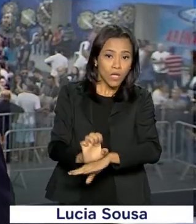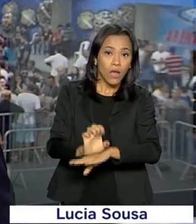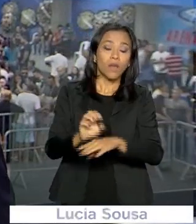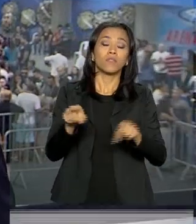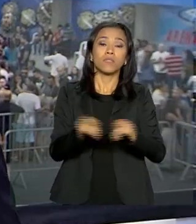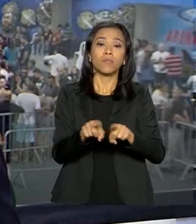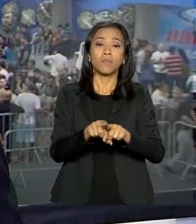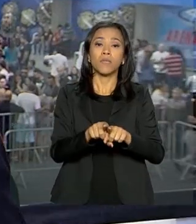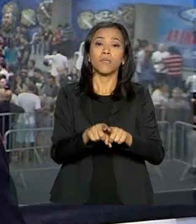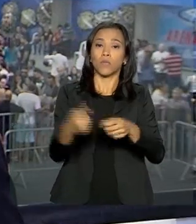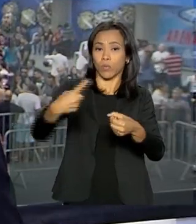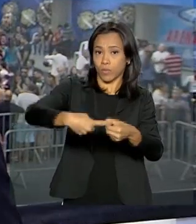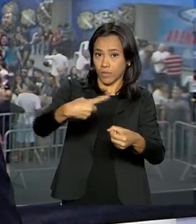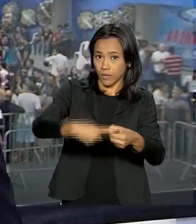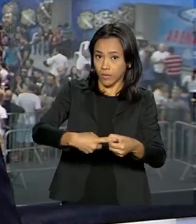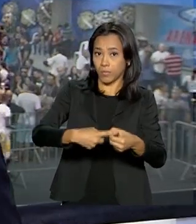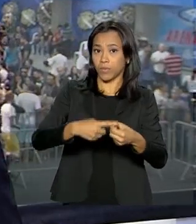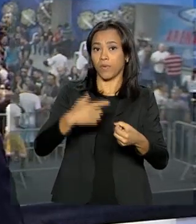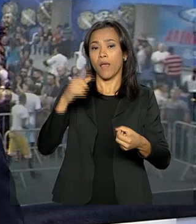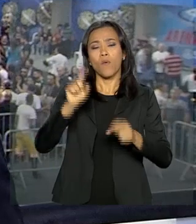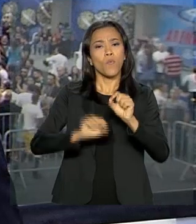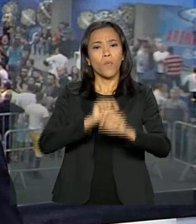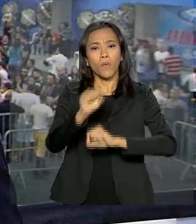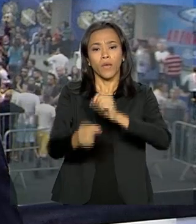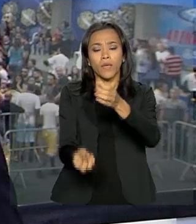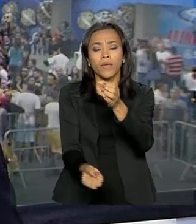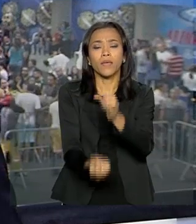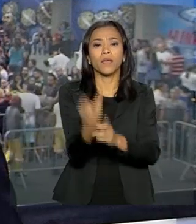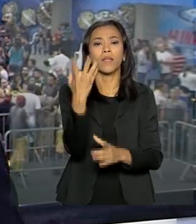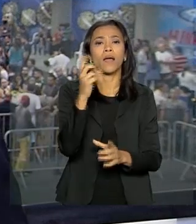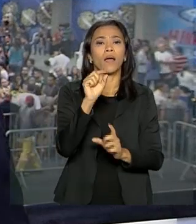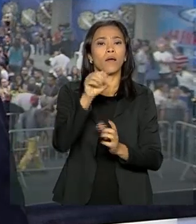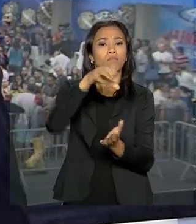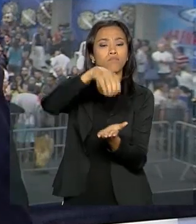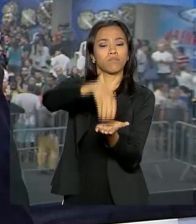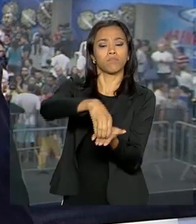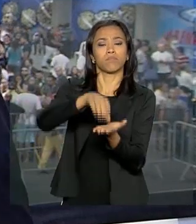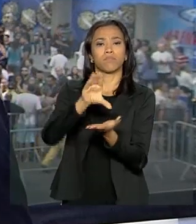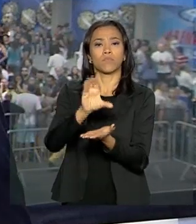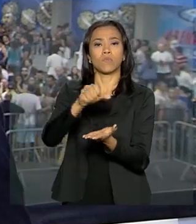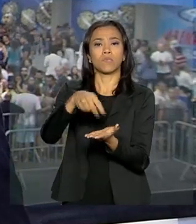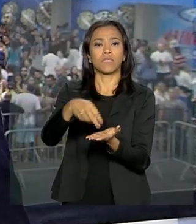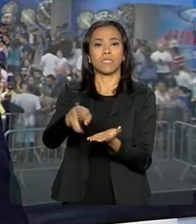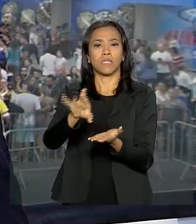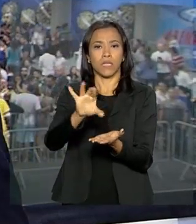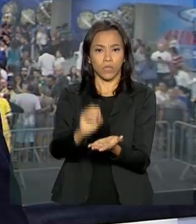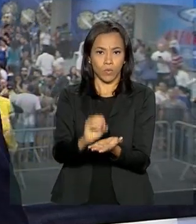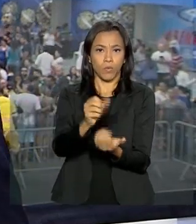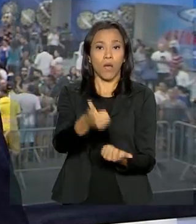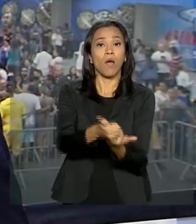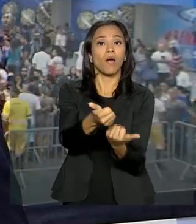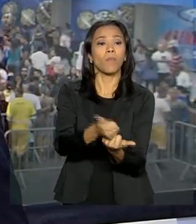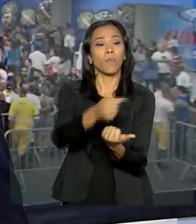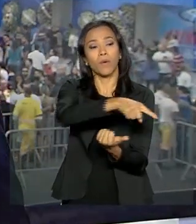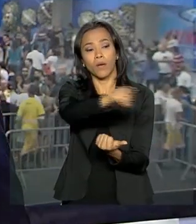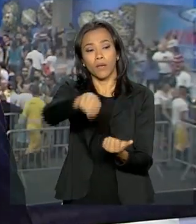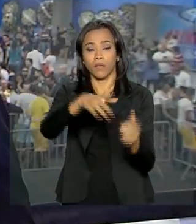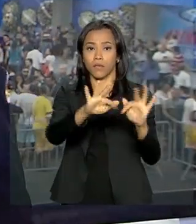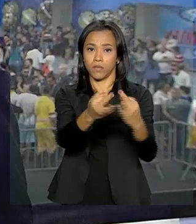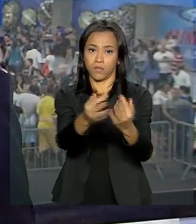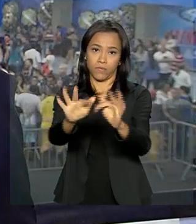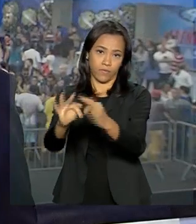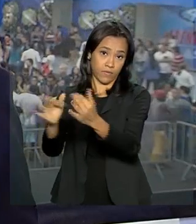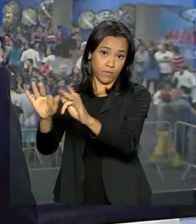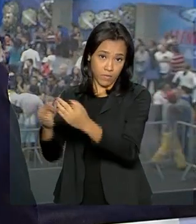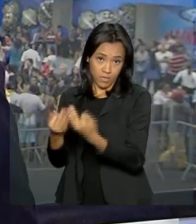governo municipal de Suzano, está a criação de um centro para atender a essas famílias e dar todo o apoio